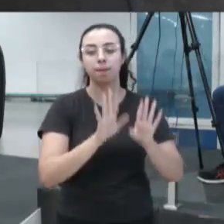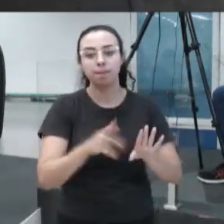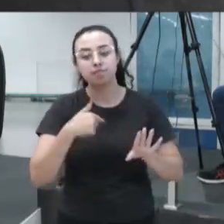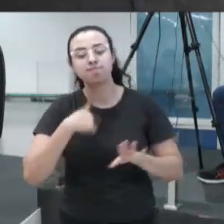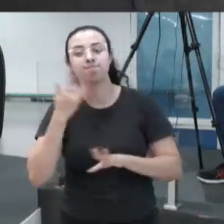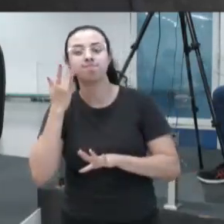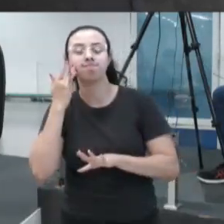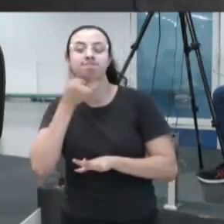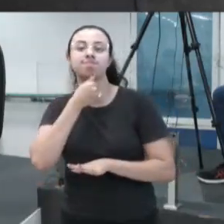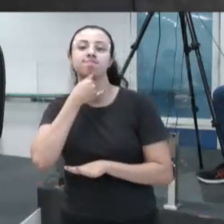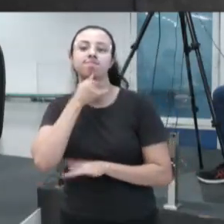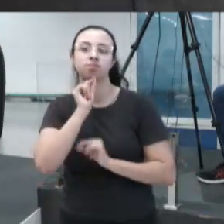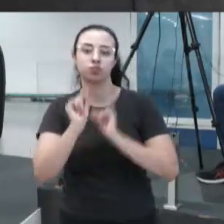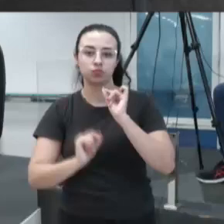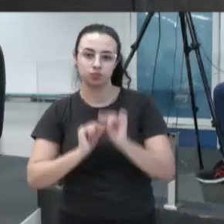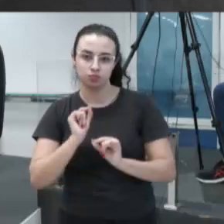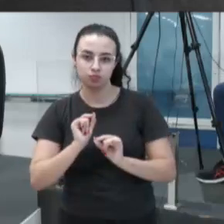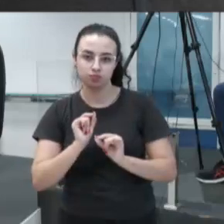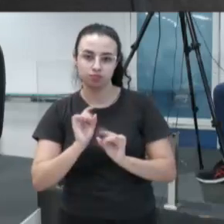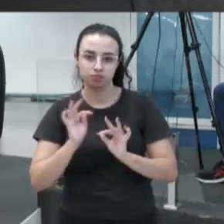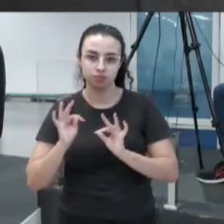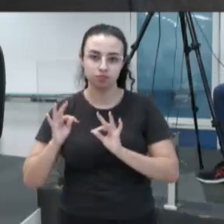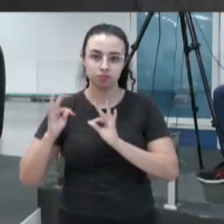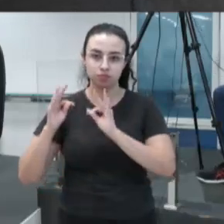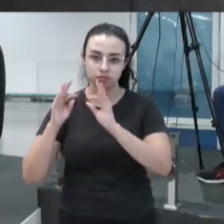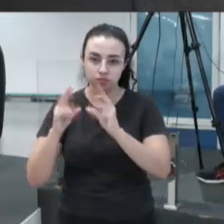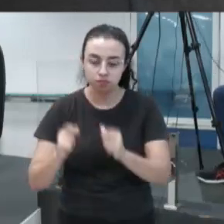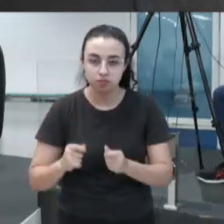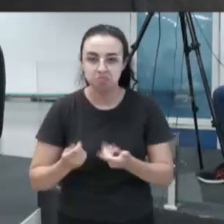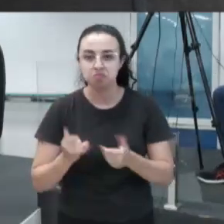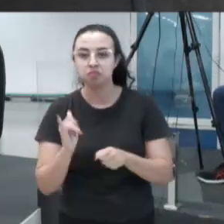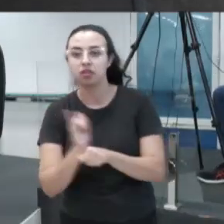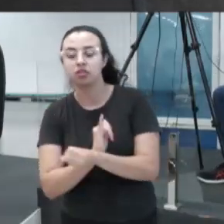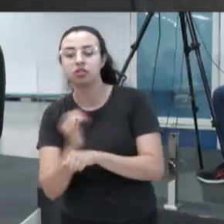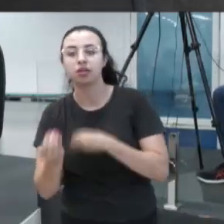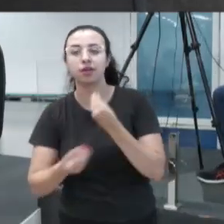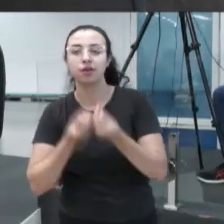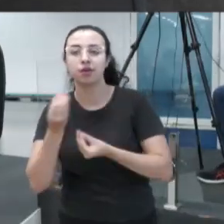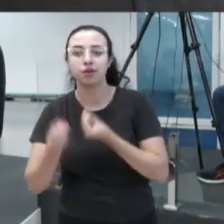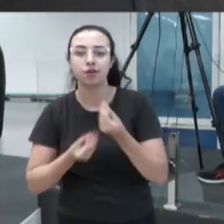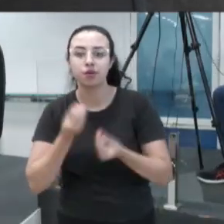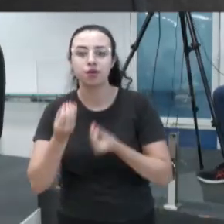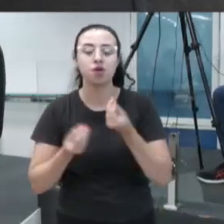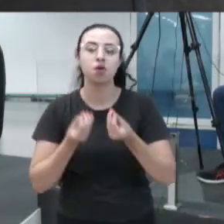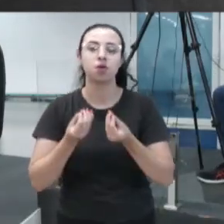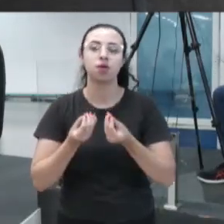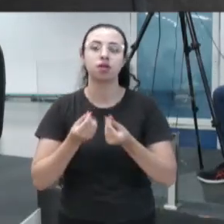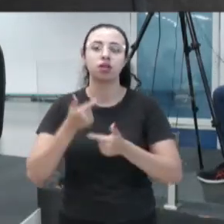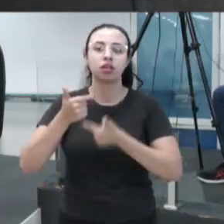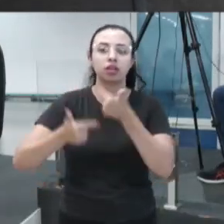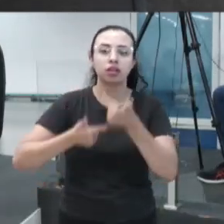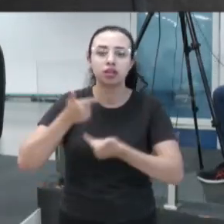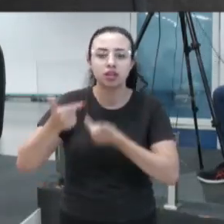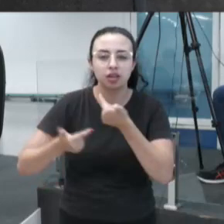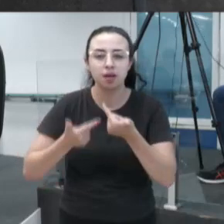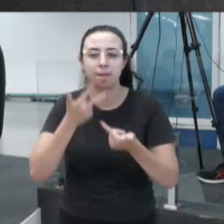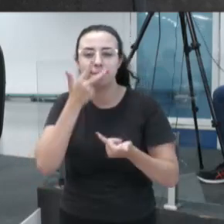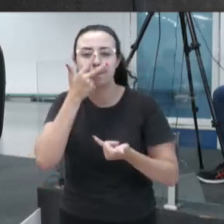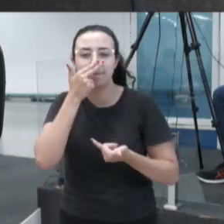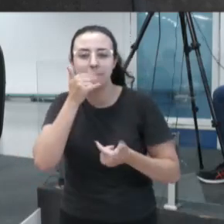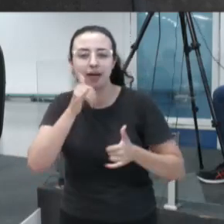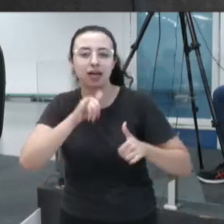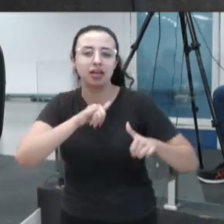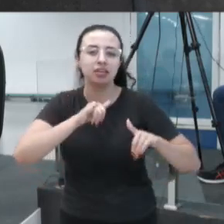muito lamentável é que tudo, do jeito que foi promovido, uma ação tramada, numa jogada